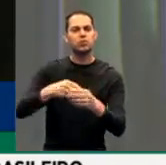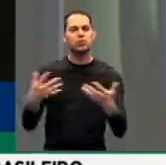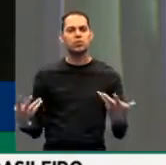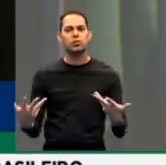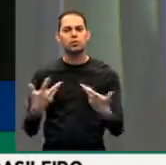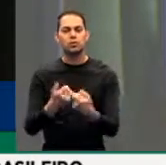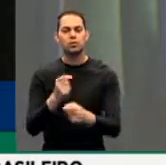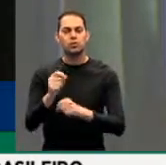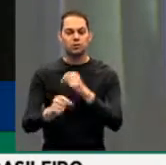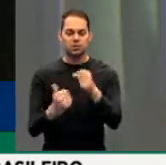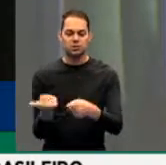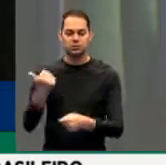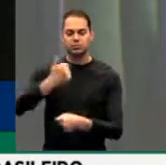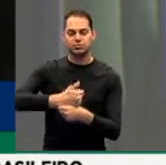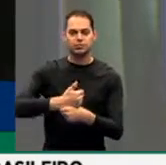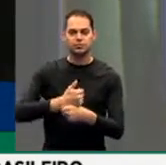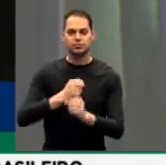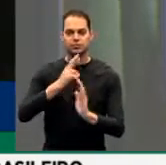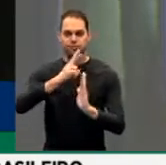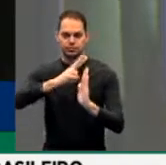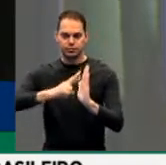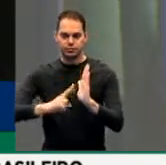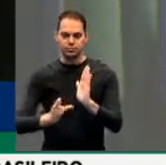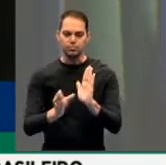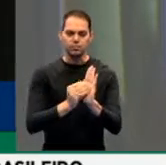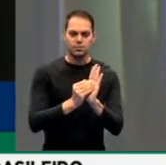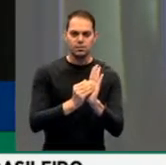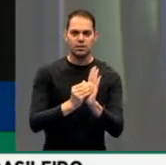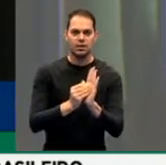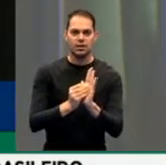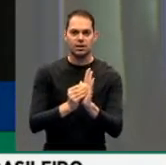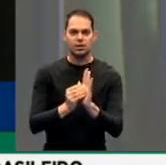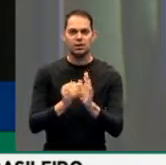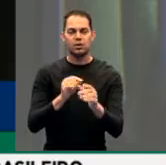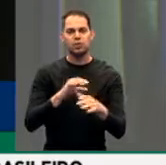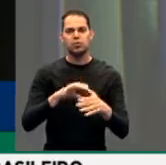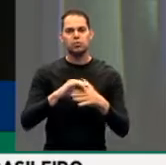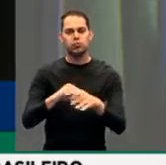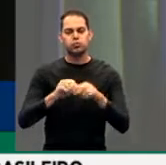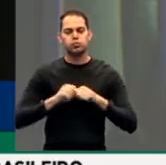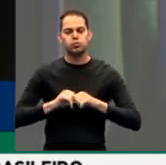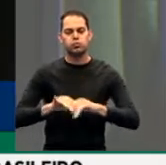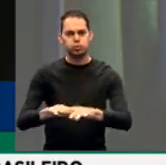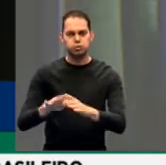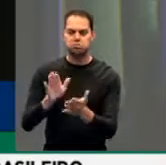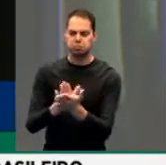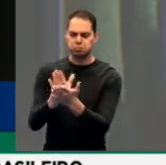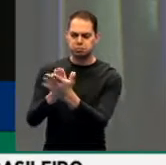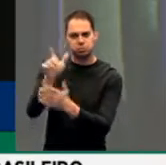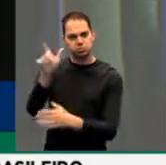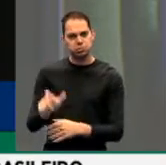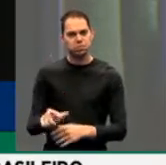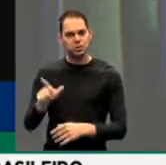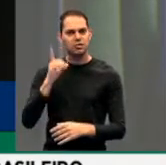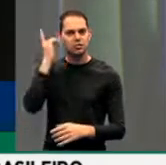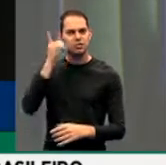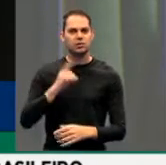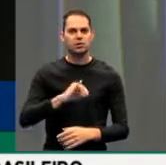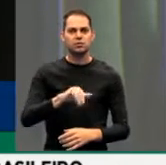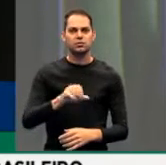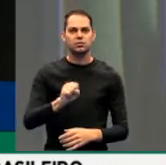substitutivo do relator, Juscelino, lançou a essa casa. Parabenizo o relator. Parabenizo.